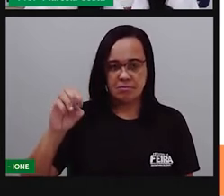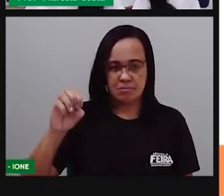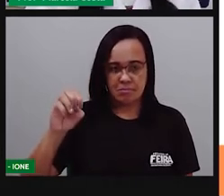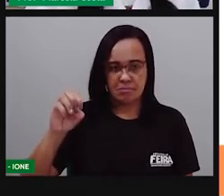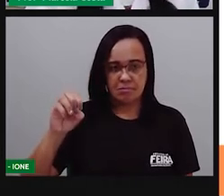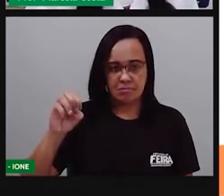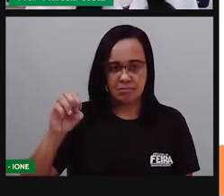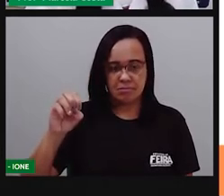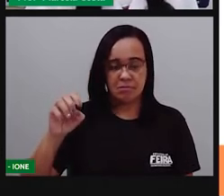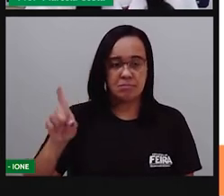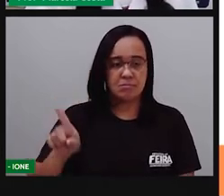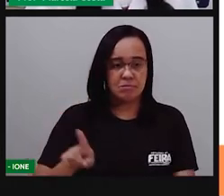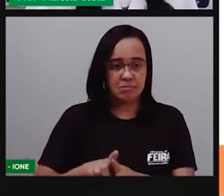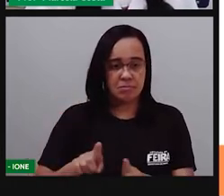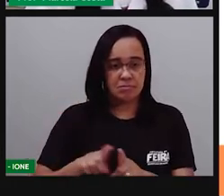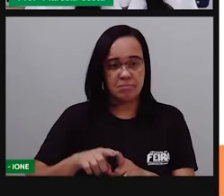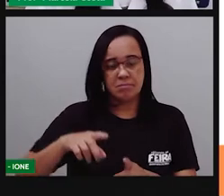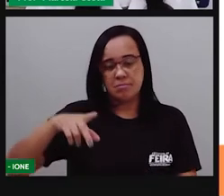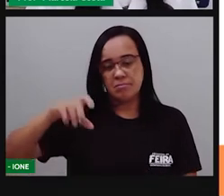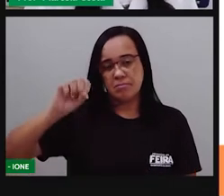saco, saco.